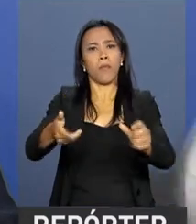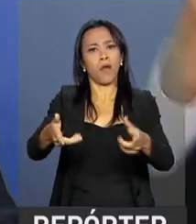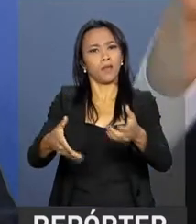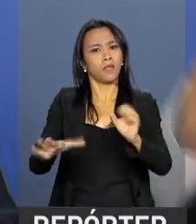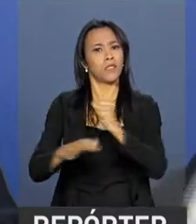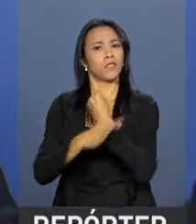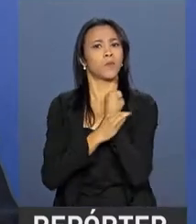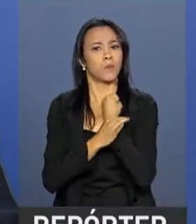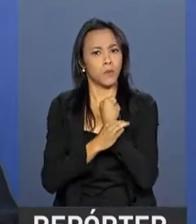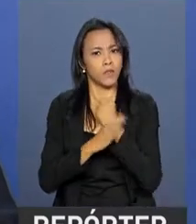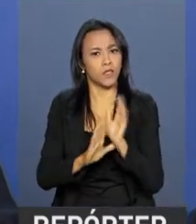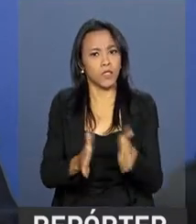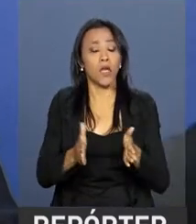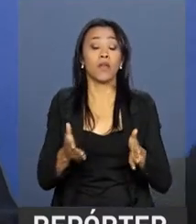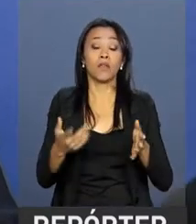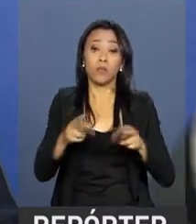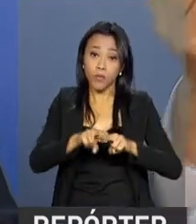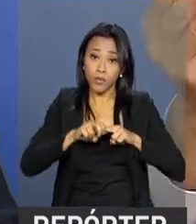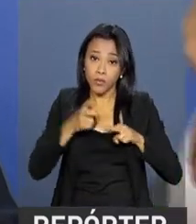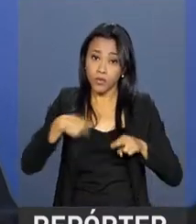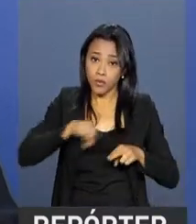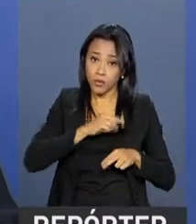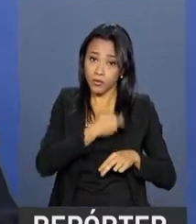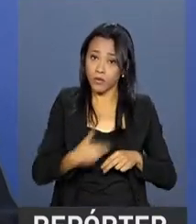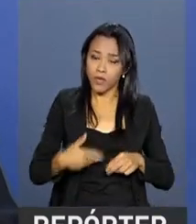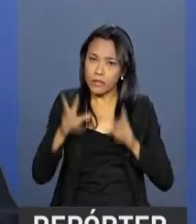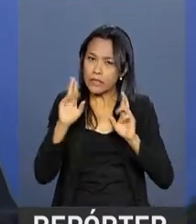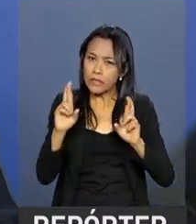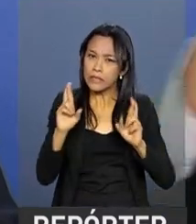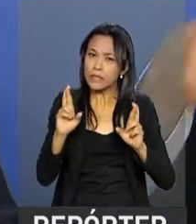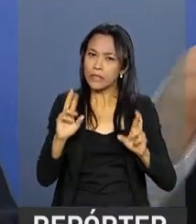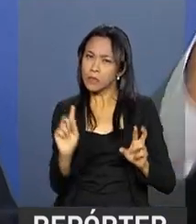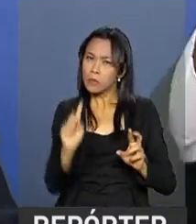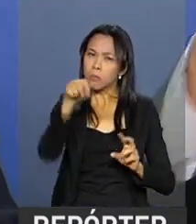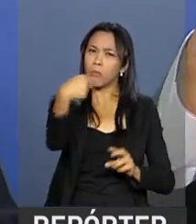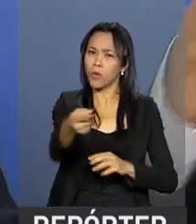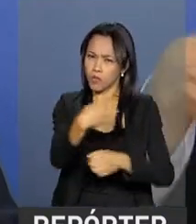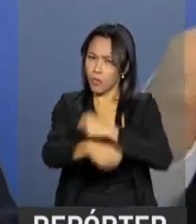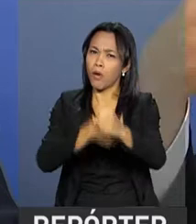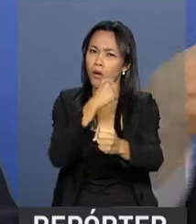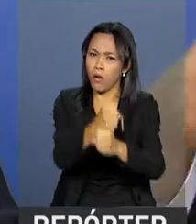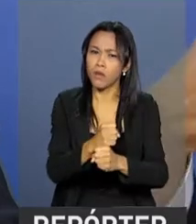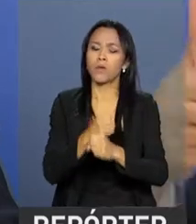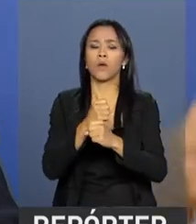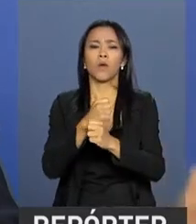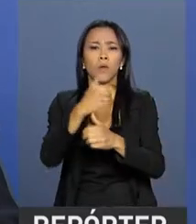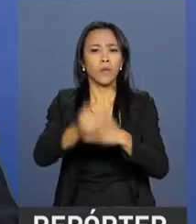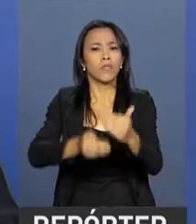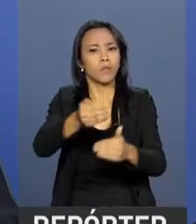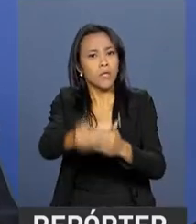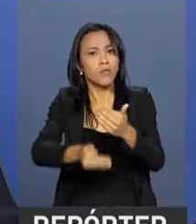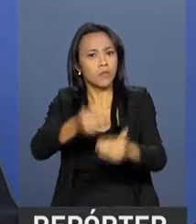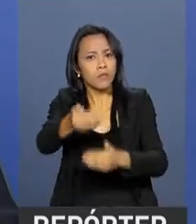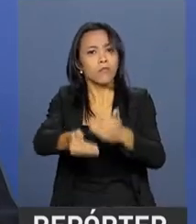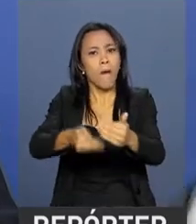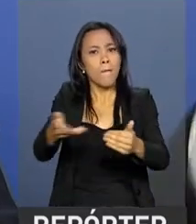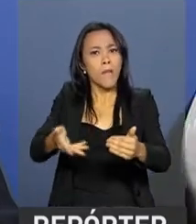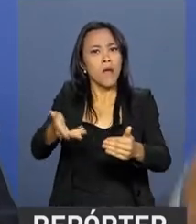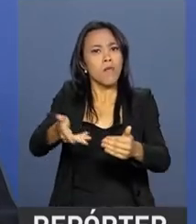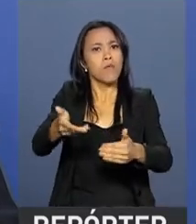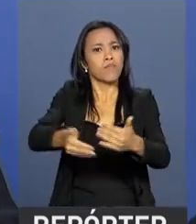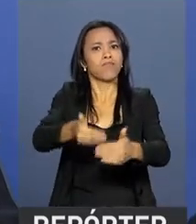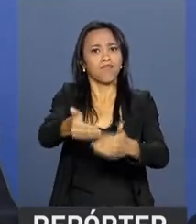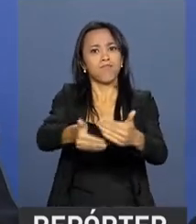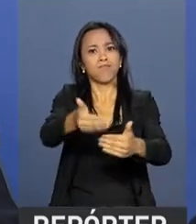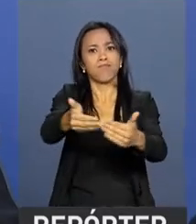portanto, a nossa expectativa é entrarmos no próximo ano com um crescimento, um ritmo de crescimento já